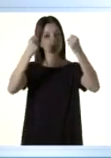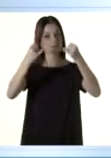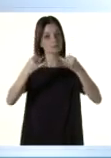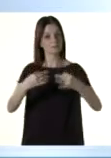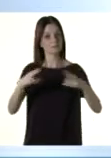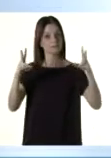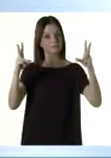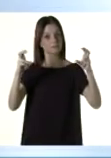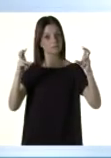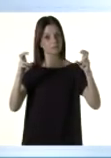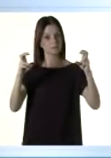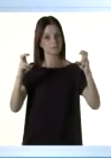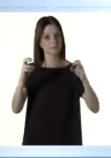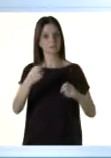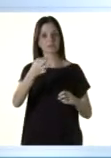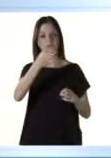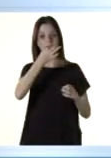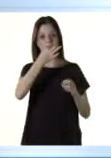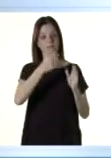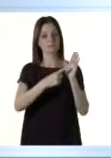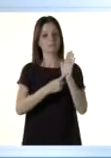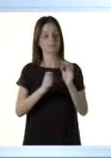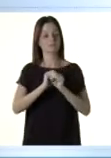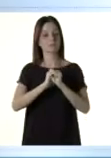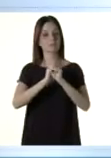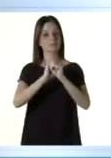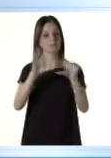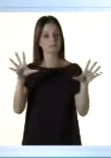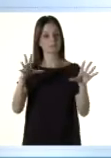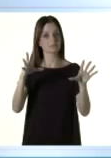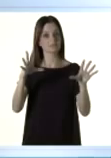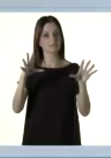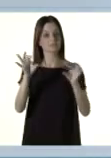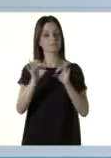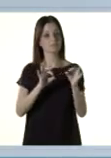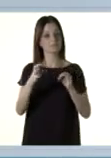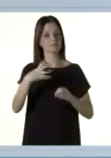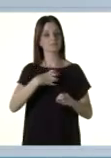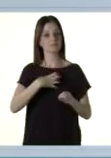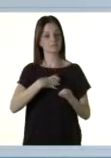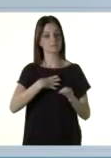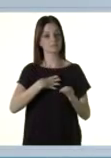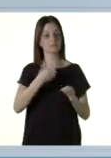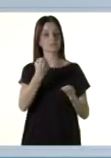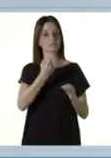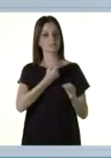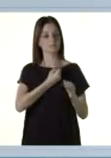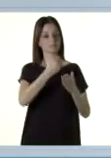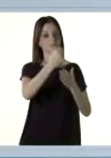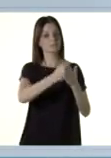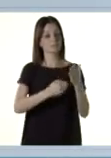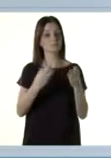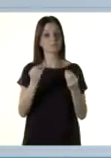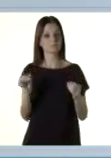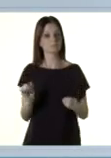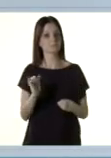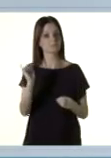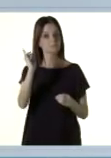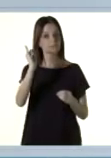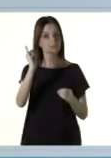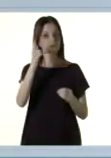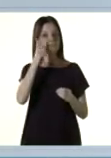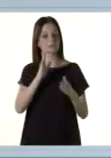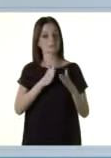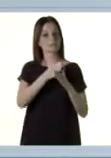o assunto e dar a sua opinião com argumentos claros e organizados. A nota da redação tem um peso importante na